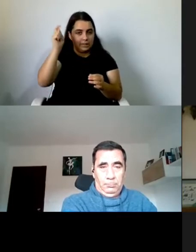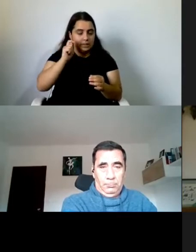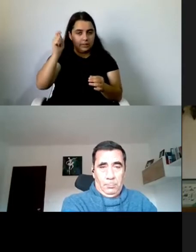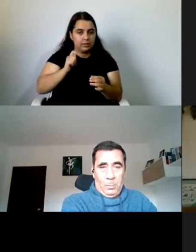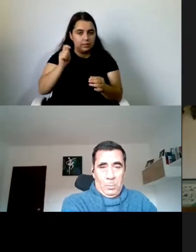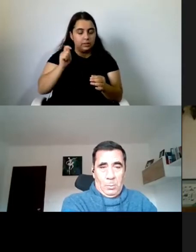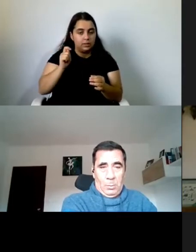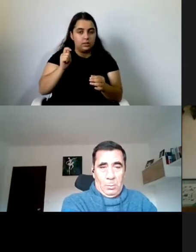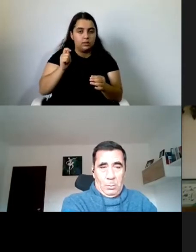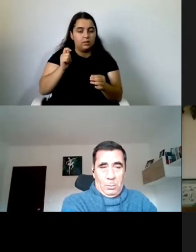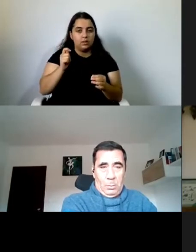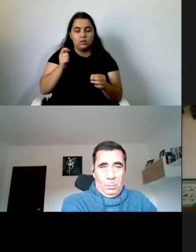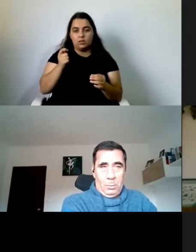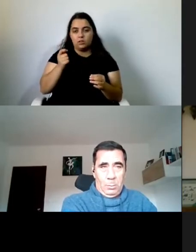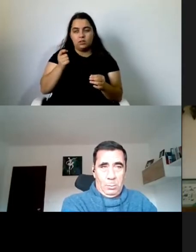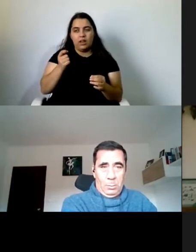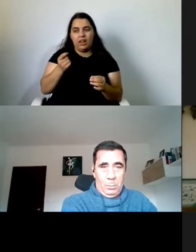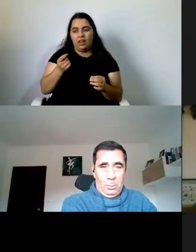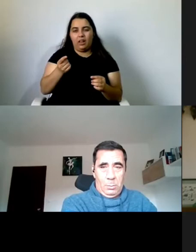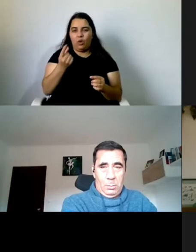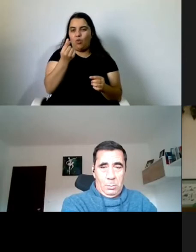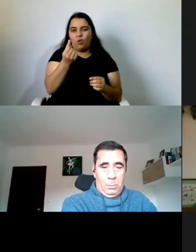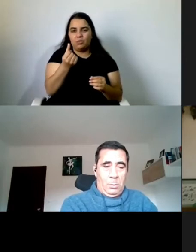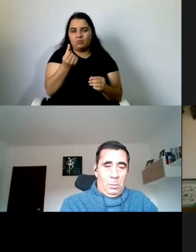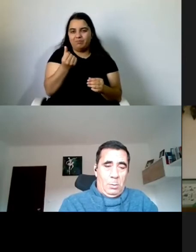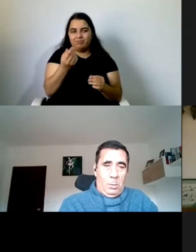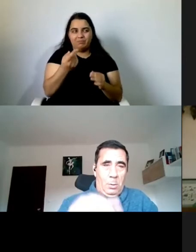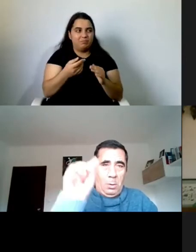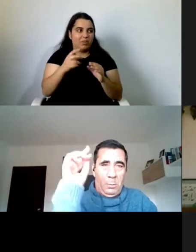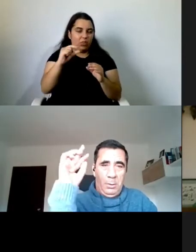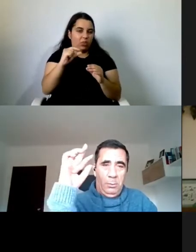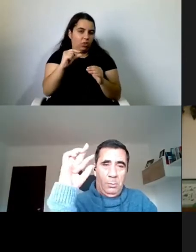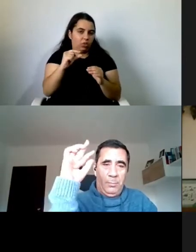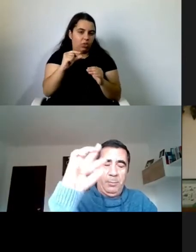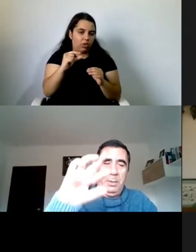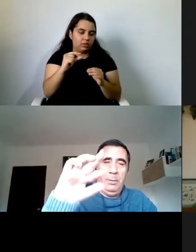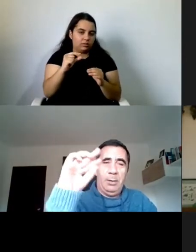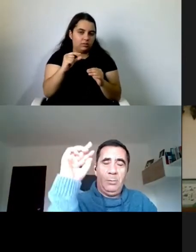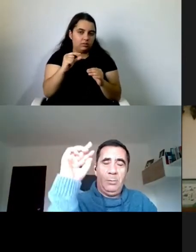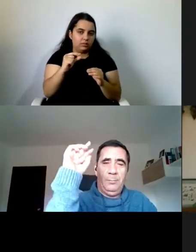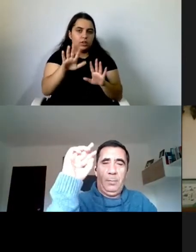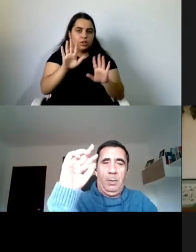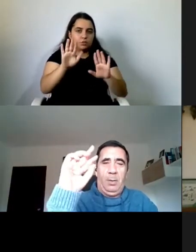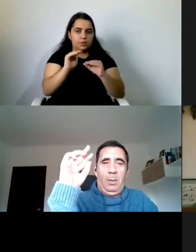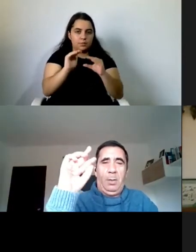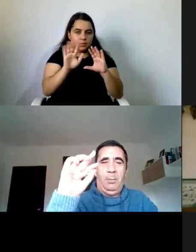reduzida para não chamar outro nome e que realmente